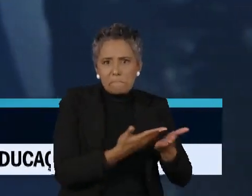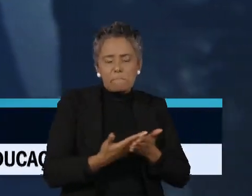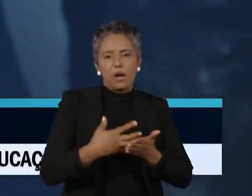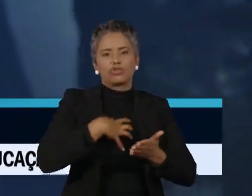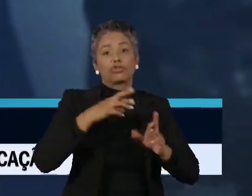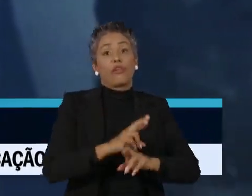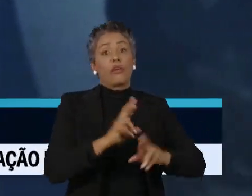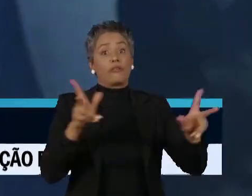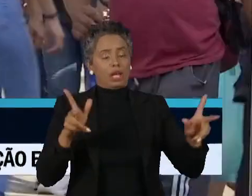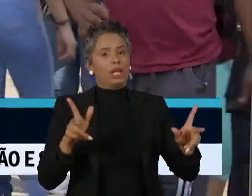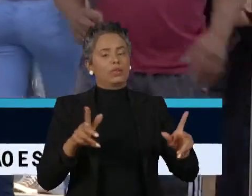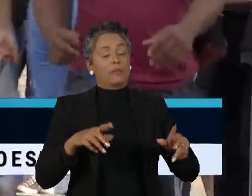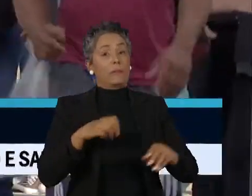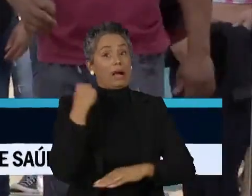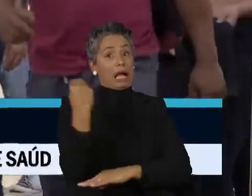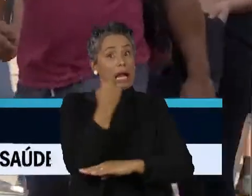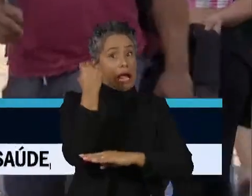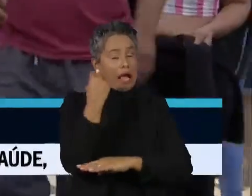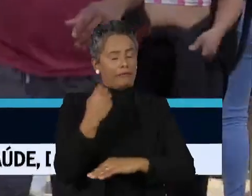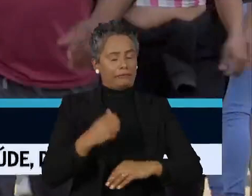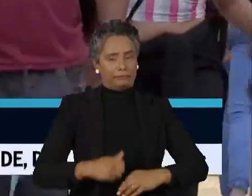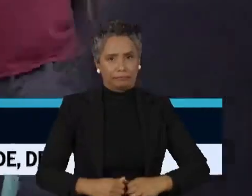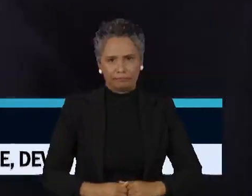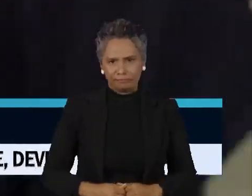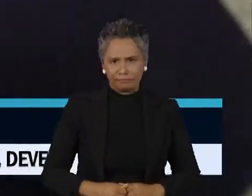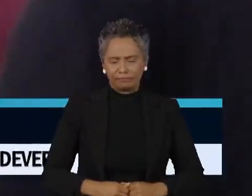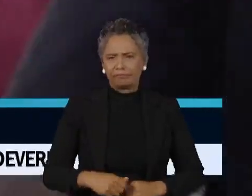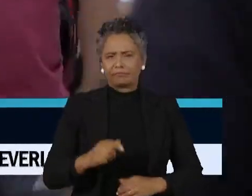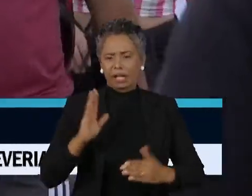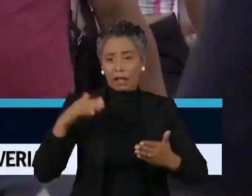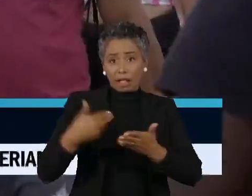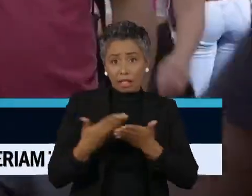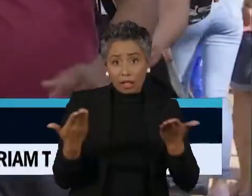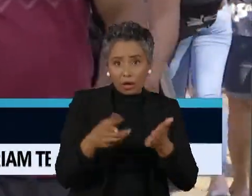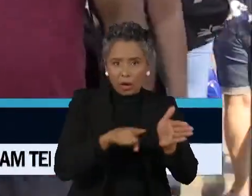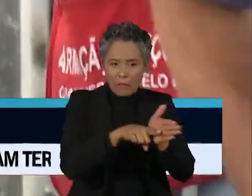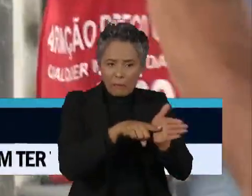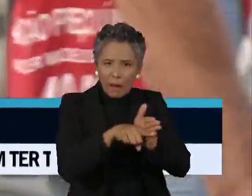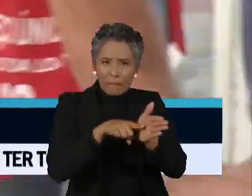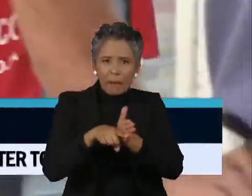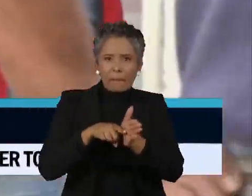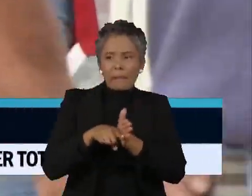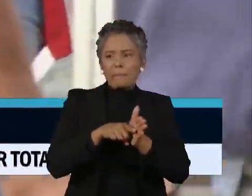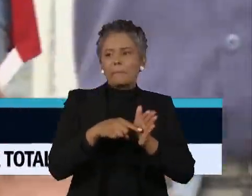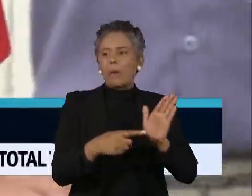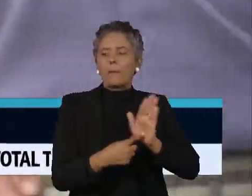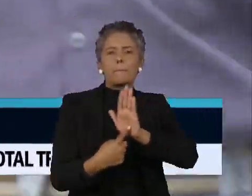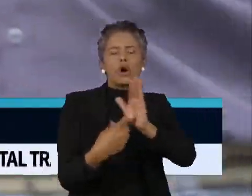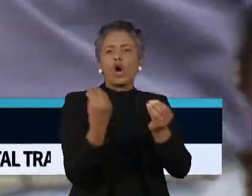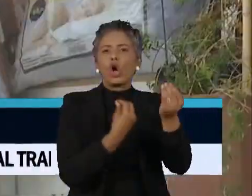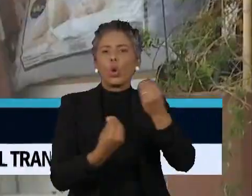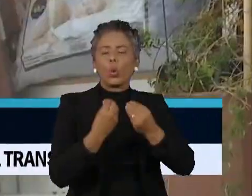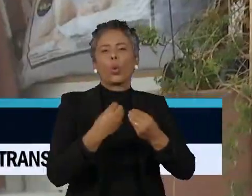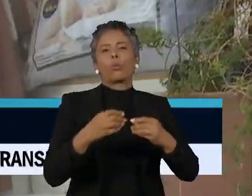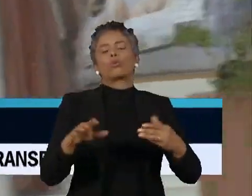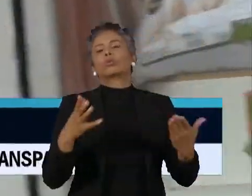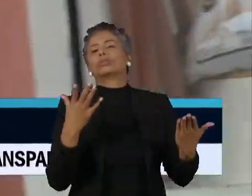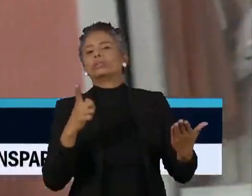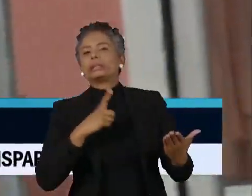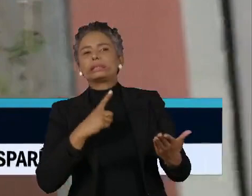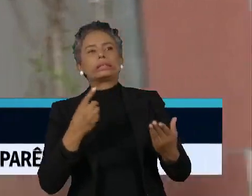conforme a idade avança. A constatação mais recente está em um estudo feito pelo Centro Brasileiro de Análise e